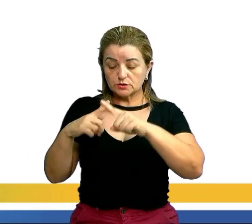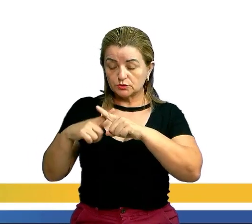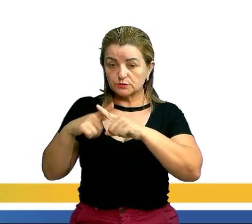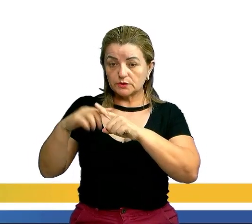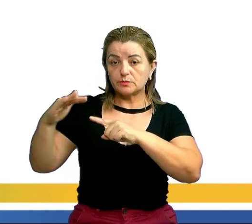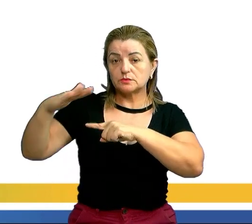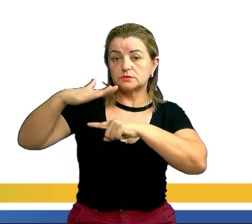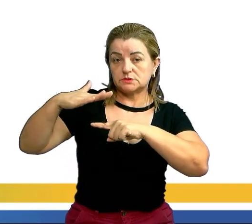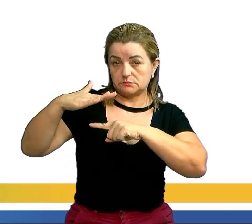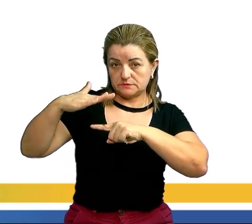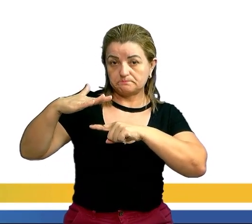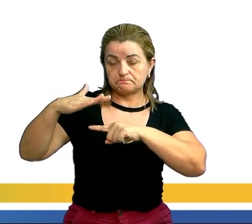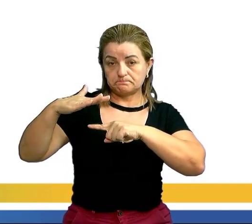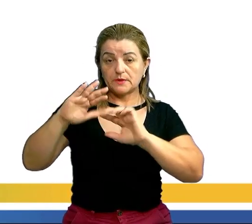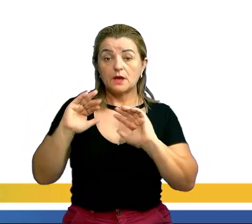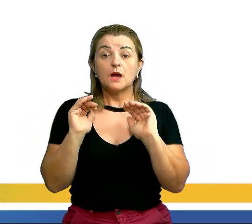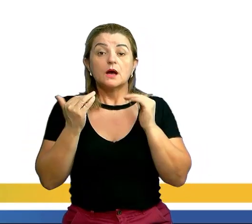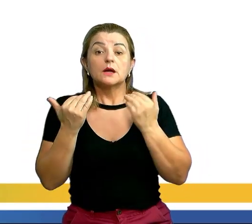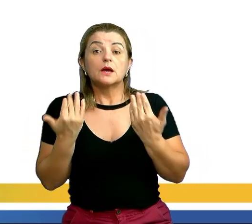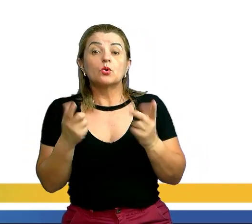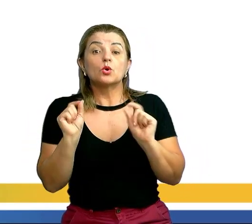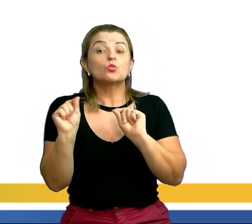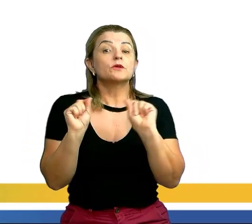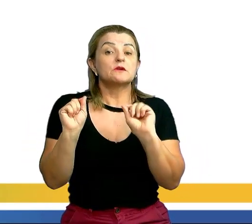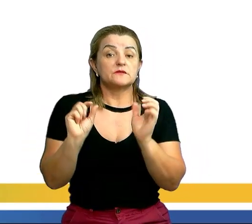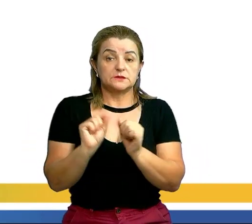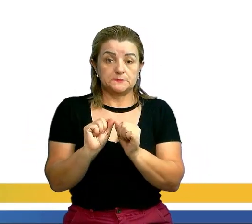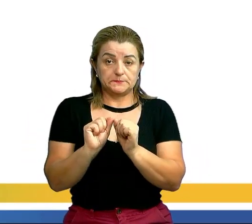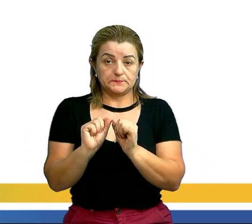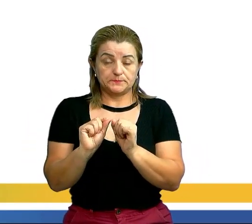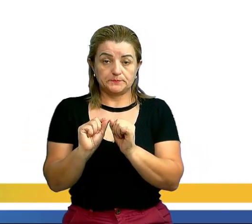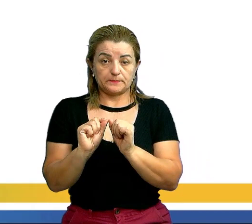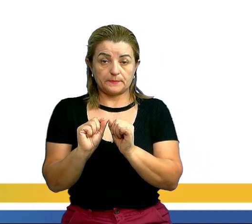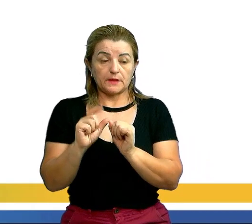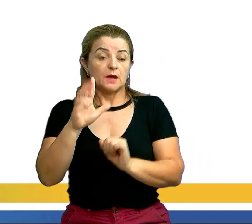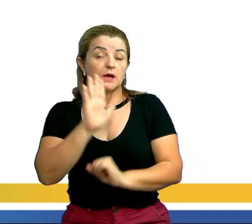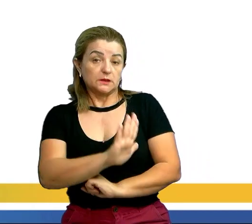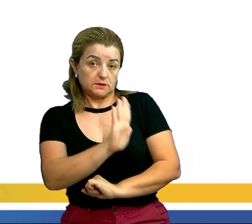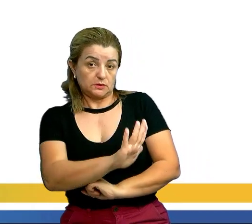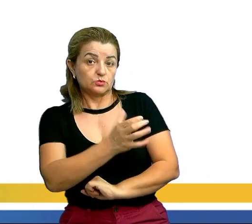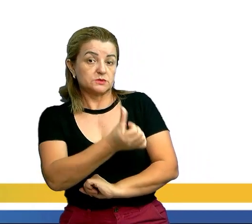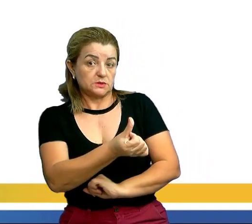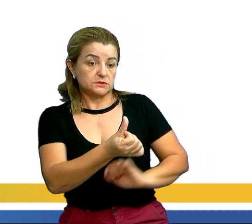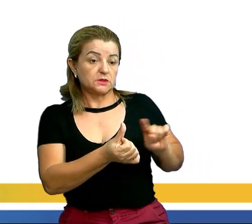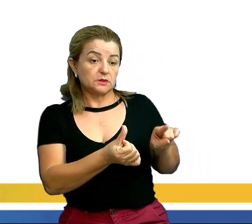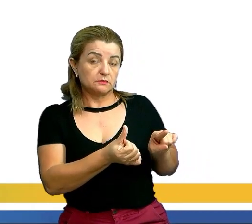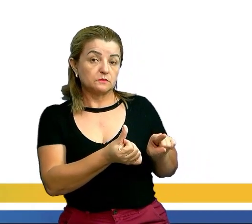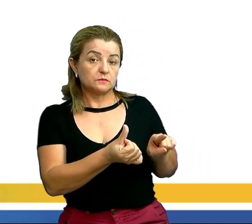pelo de cima. E agora, o que a gente vai fazer? Mantendo o 6 aqui.